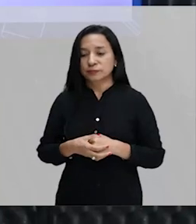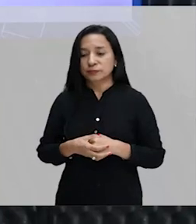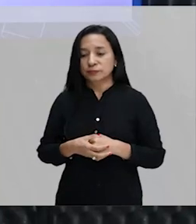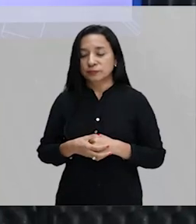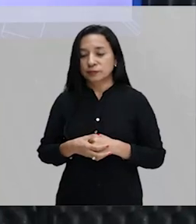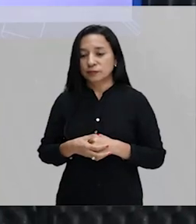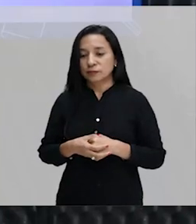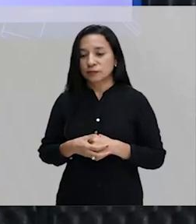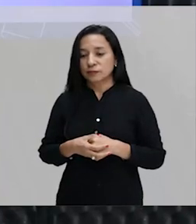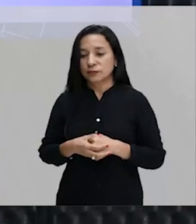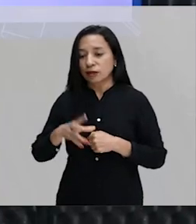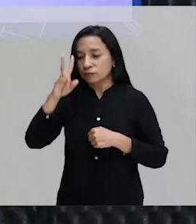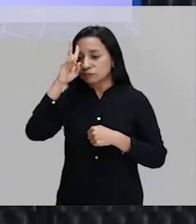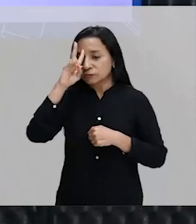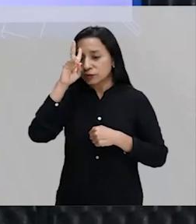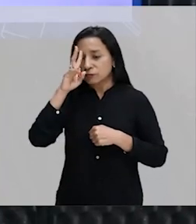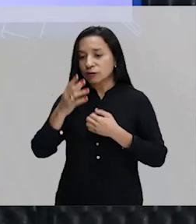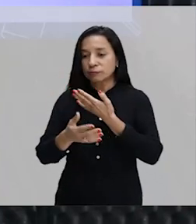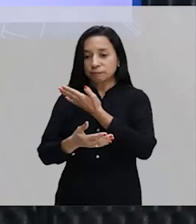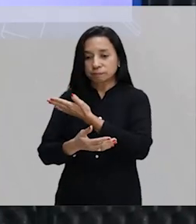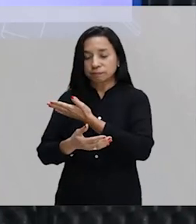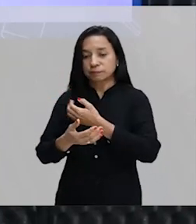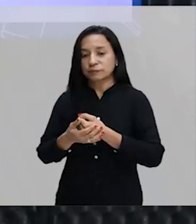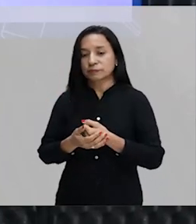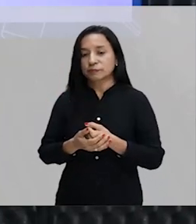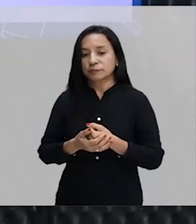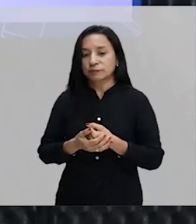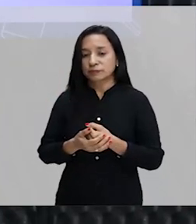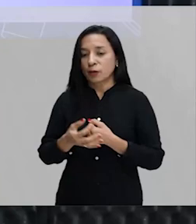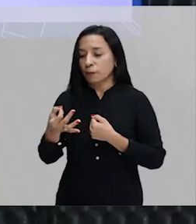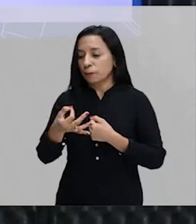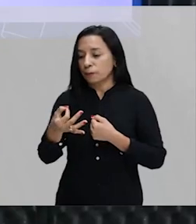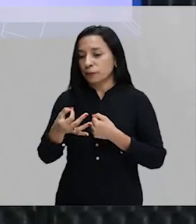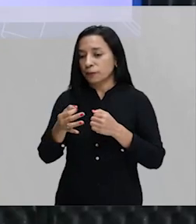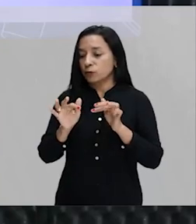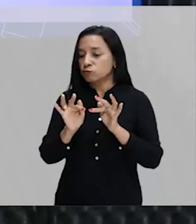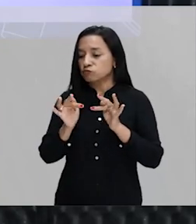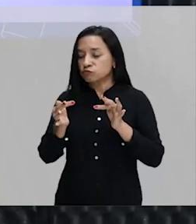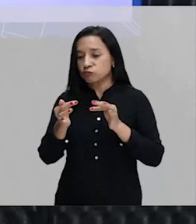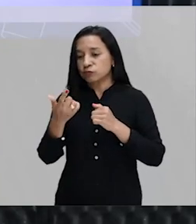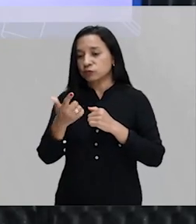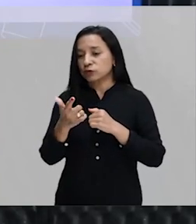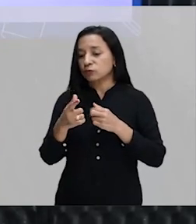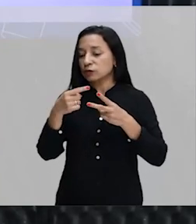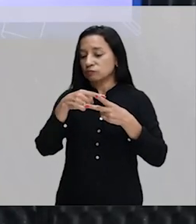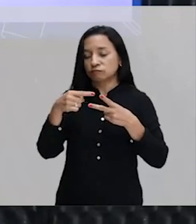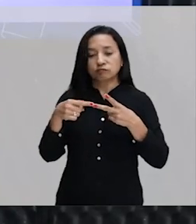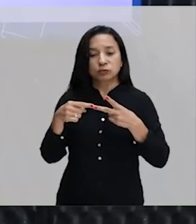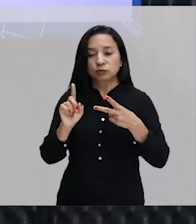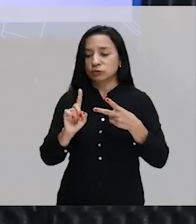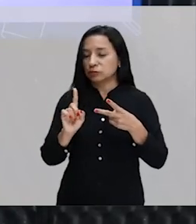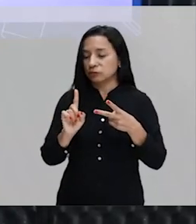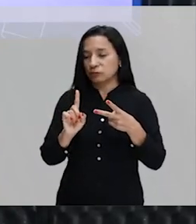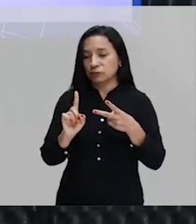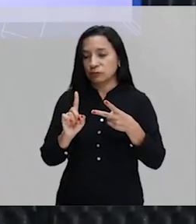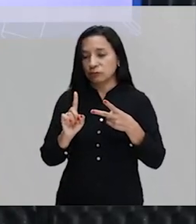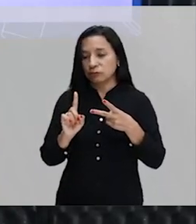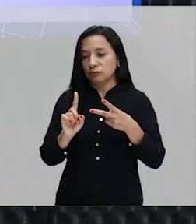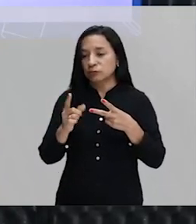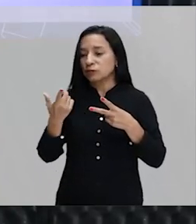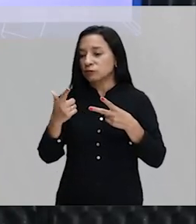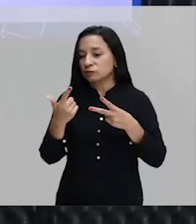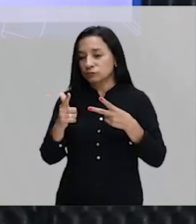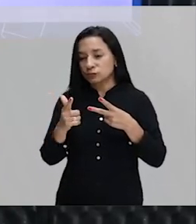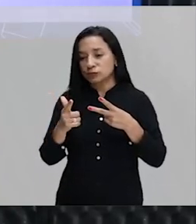tela para dar essa lembrança para vocês o perfeito simples ele não tem dois núcleos então ele não tem dois